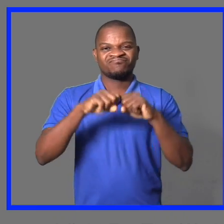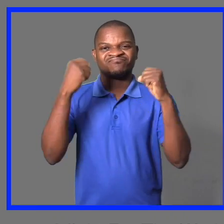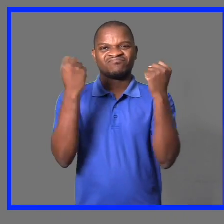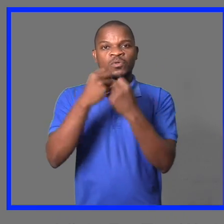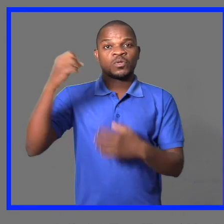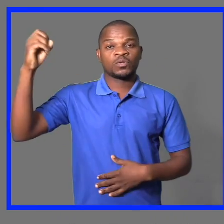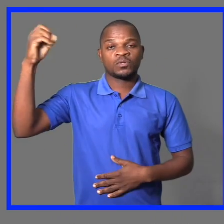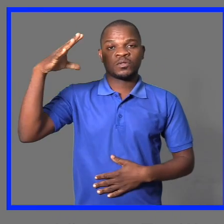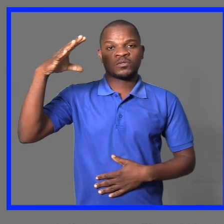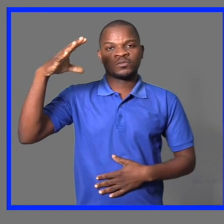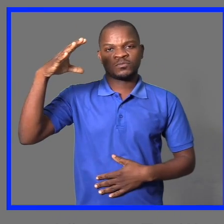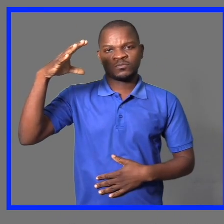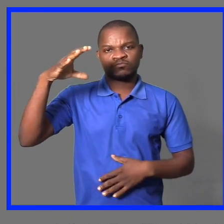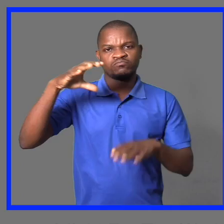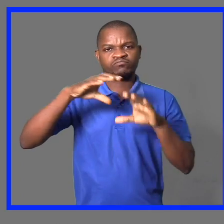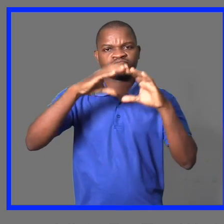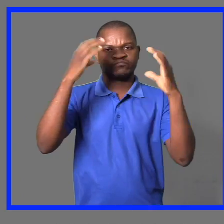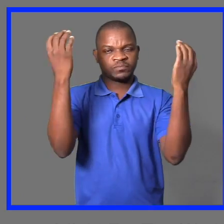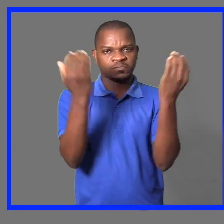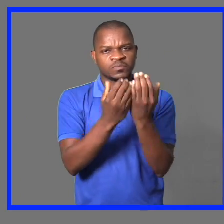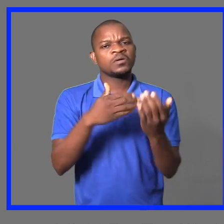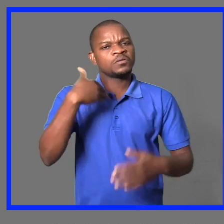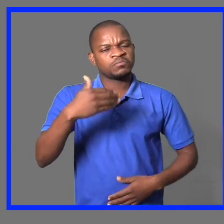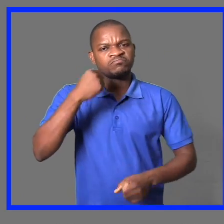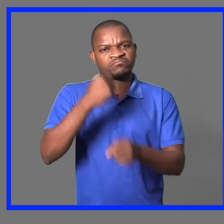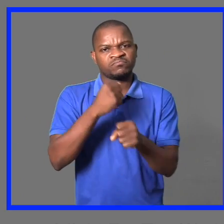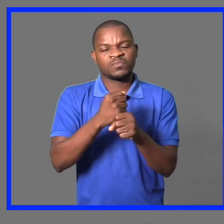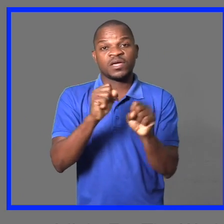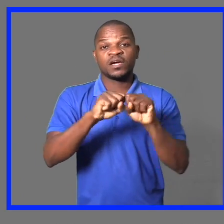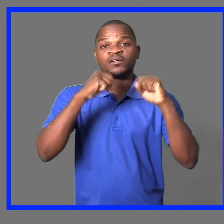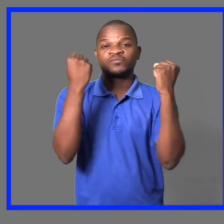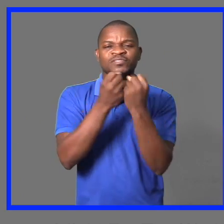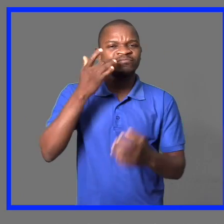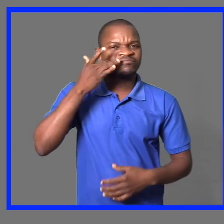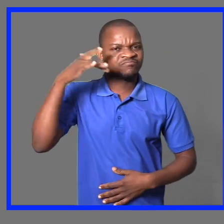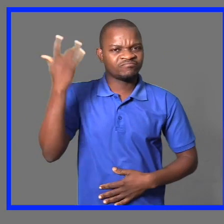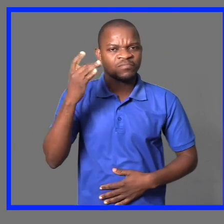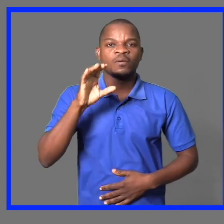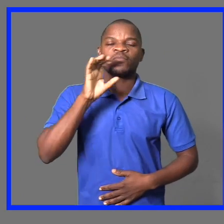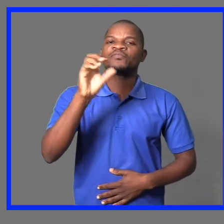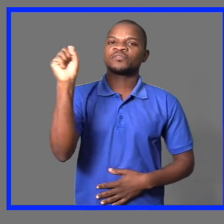World tem vindo a trabalhar com Associação de Fissões de Albinismo, que é adultos, a nível da província de São Paulo.